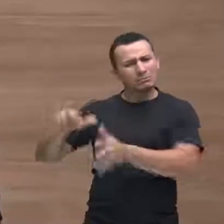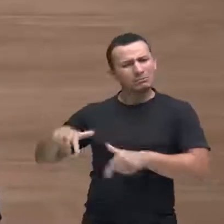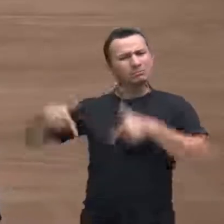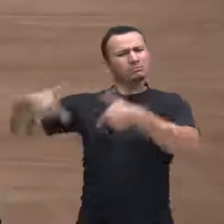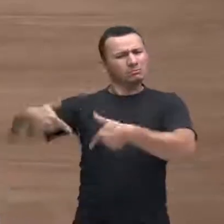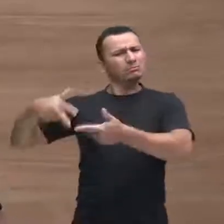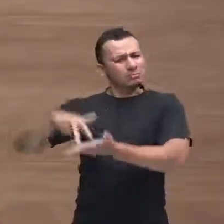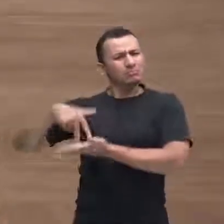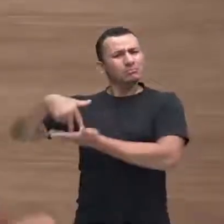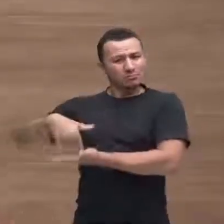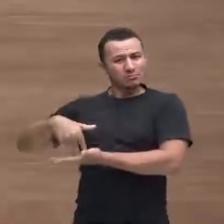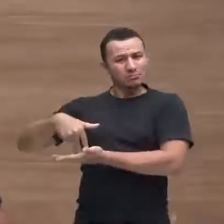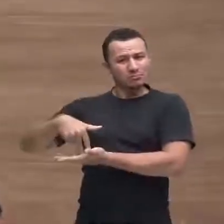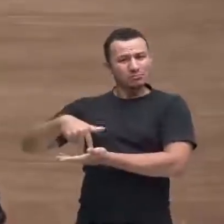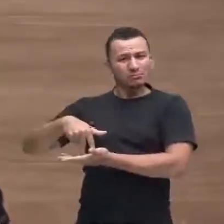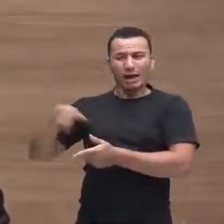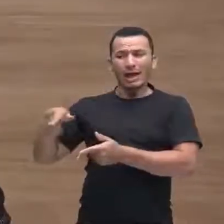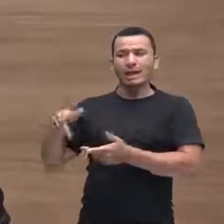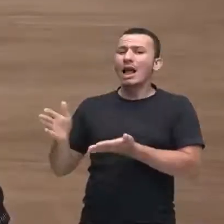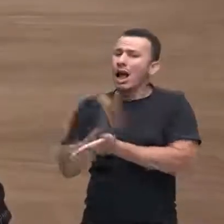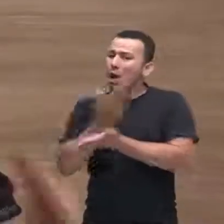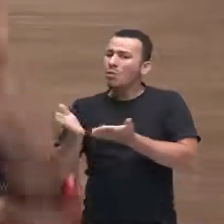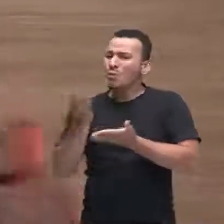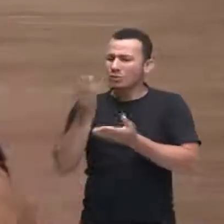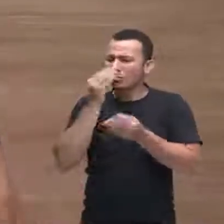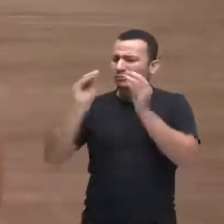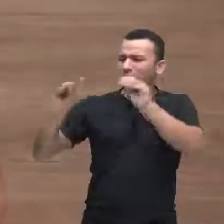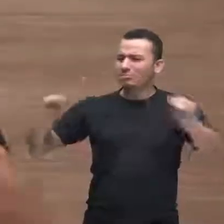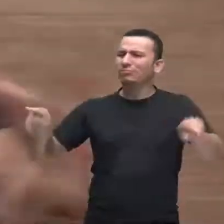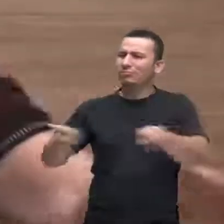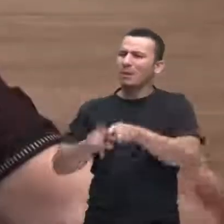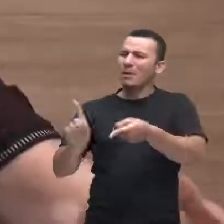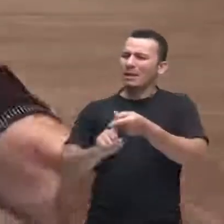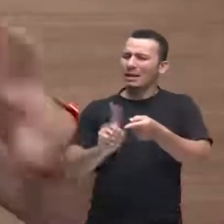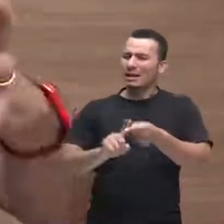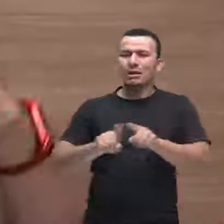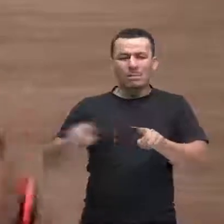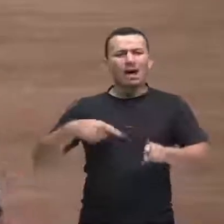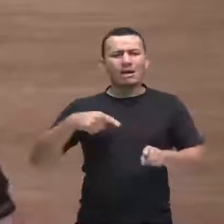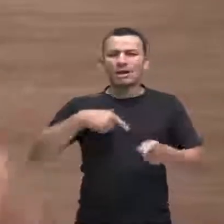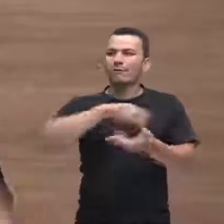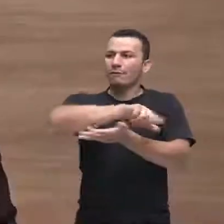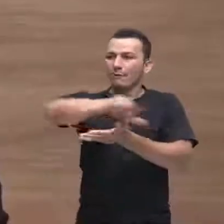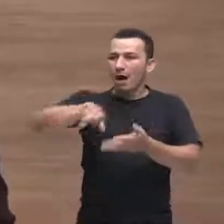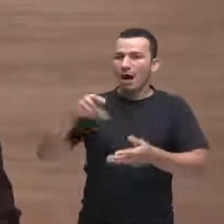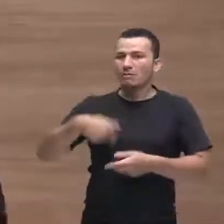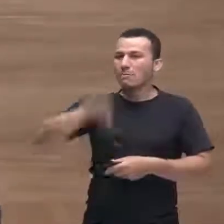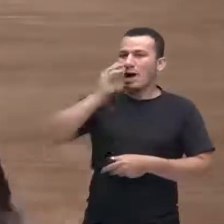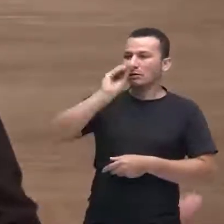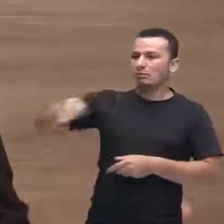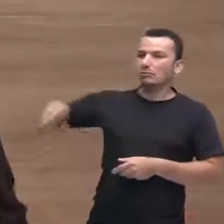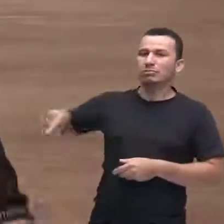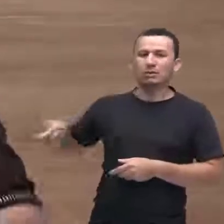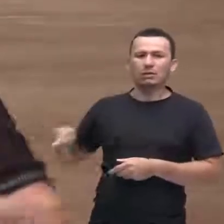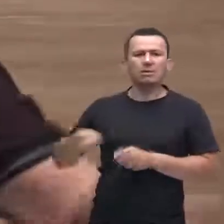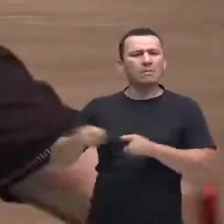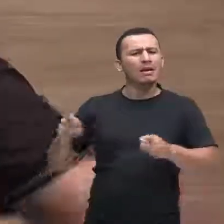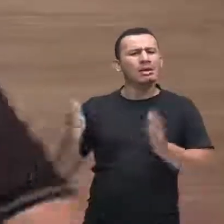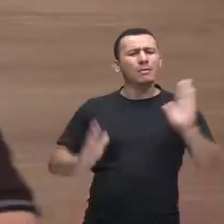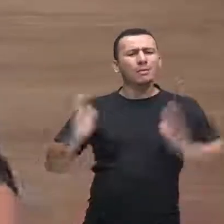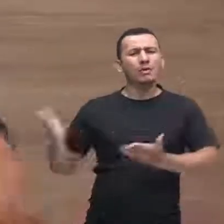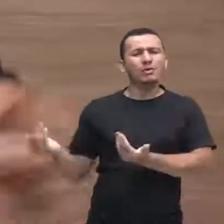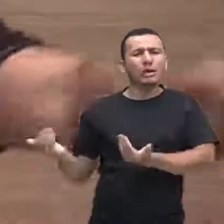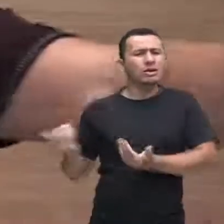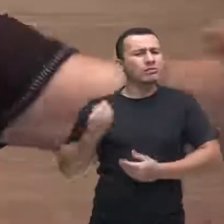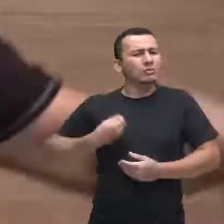santidade né ele só rejeitou alguns mas ele teve vários ou seja mais uma vez a adolescência se fazendo